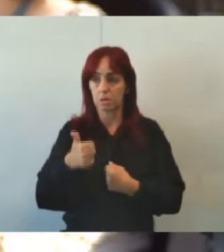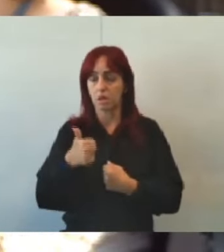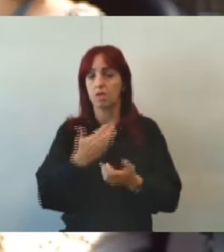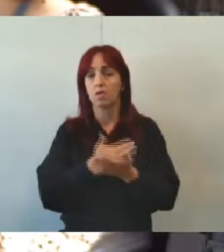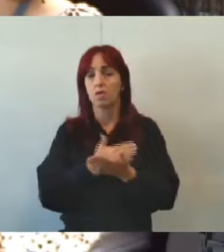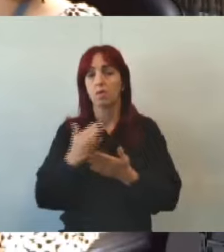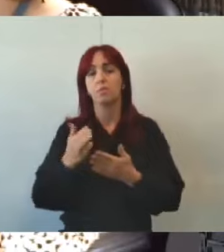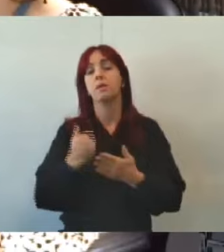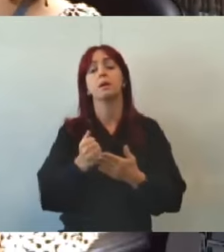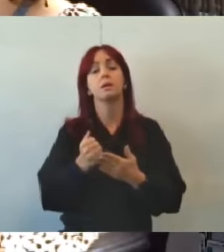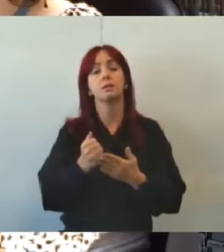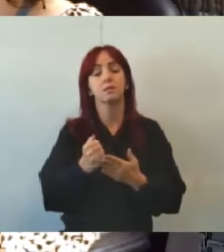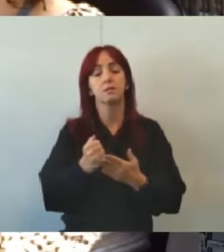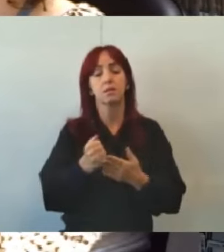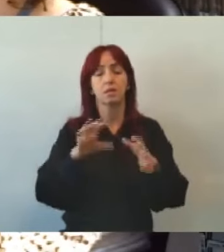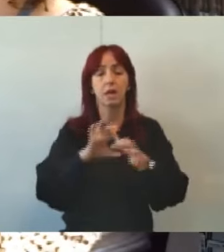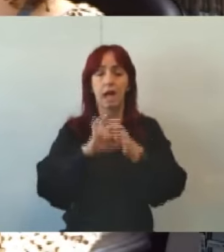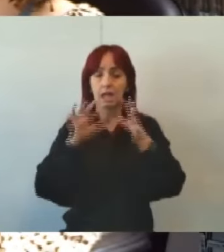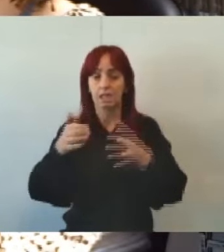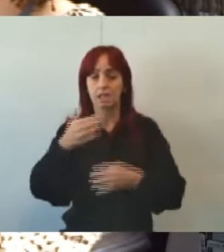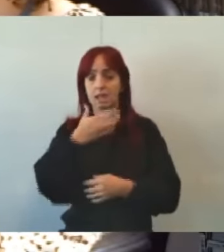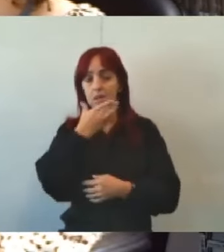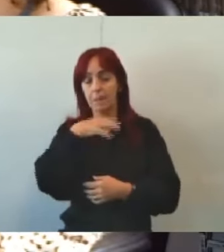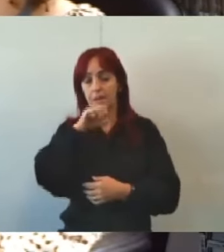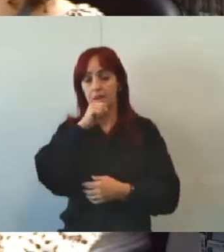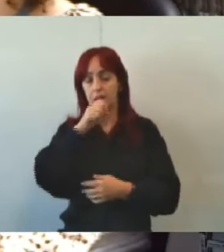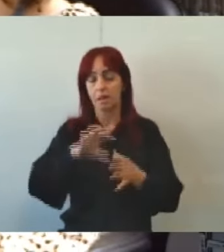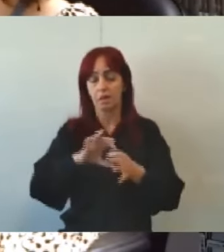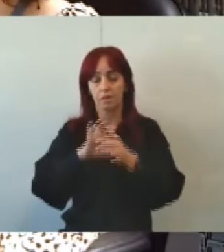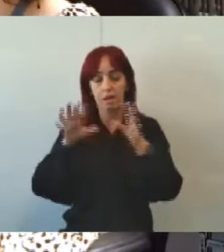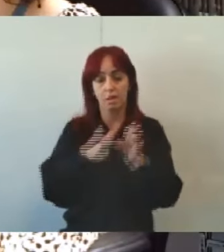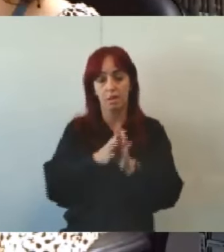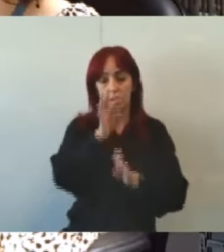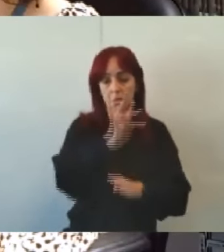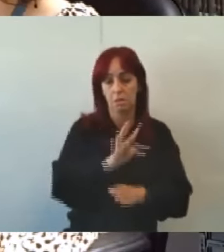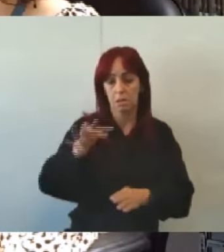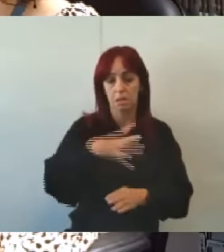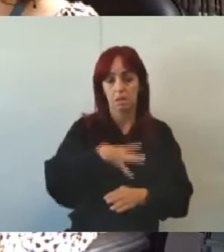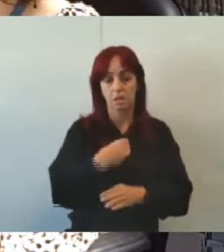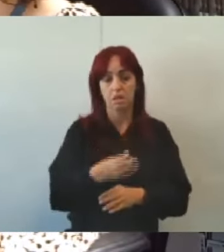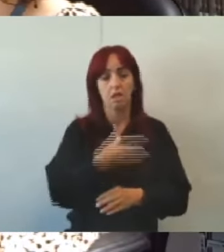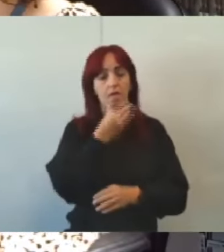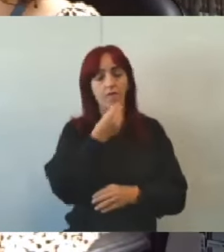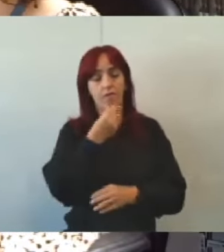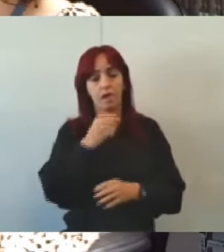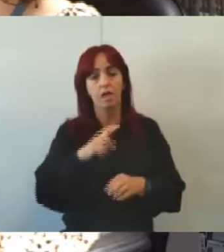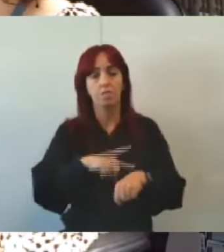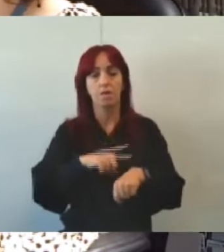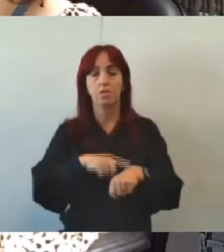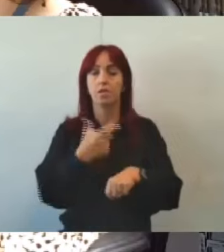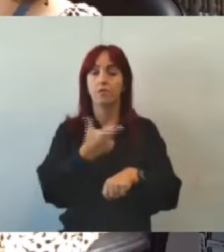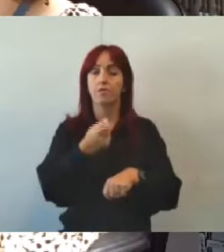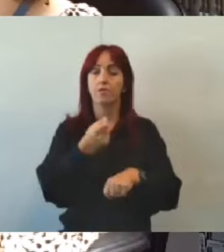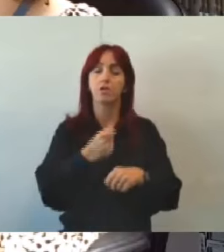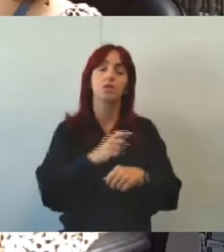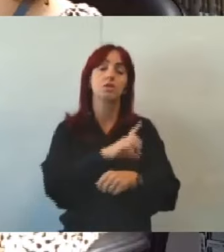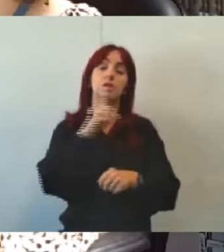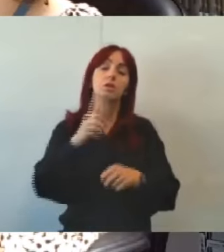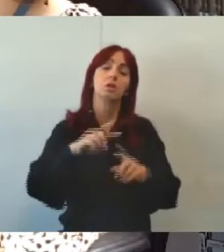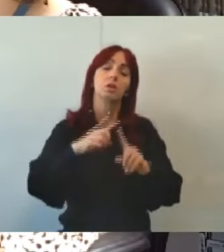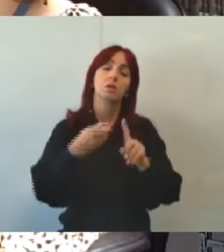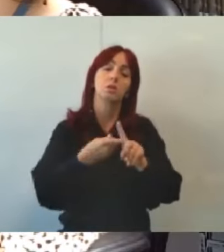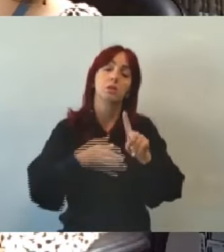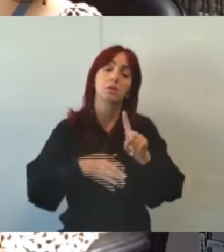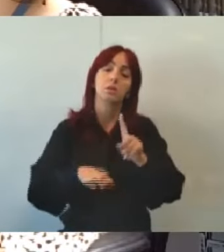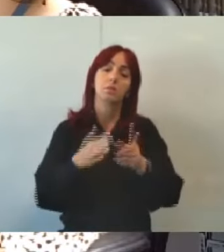o artigo 21 a licença paternidade será concedida ao conselheiro pelo nascimento do filho pelo prazo de 20 dias contado o nascimento e o